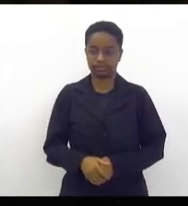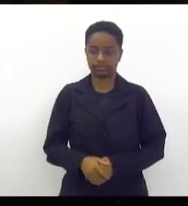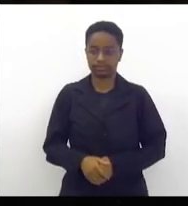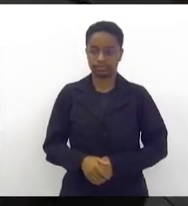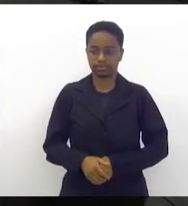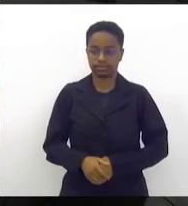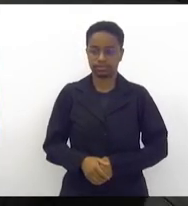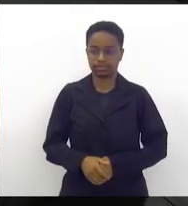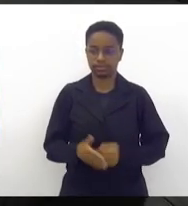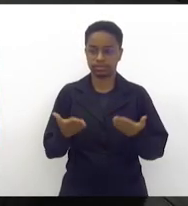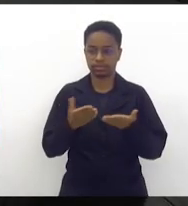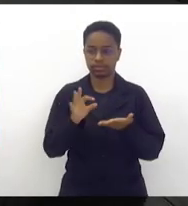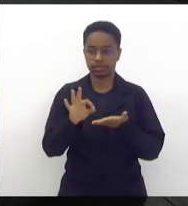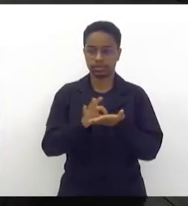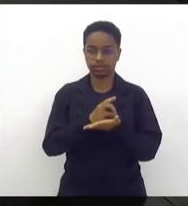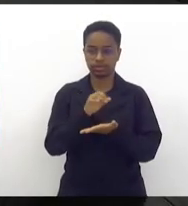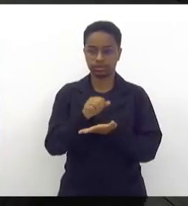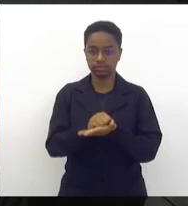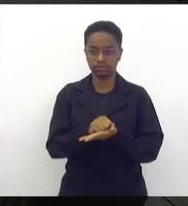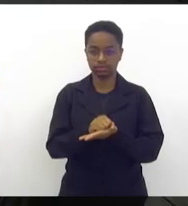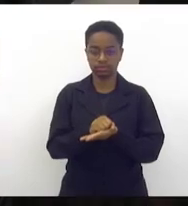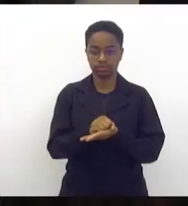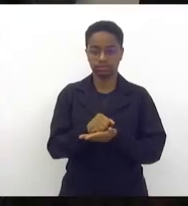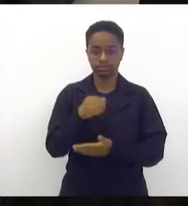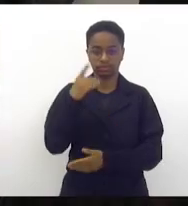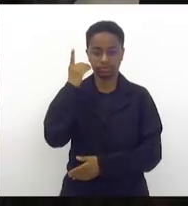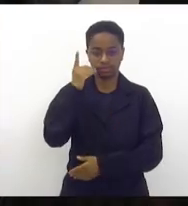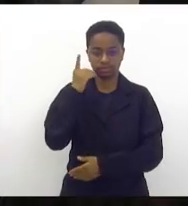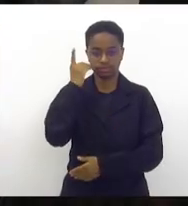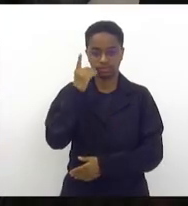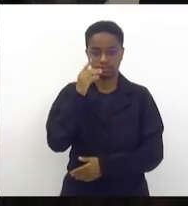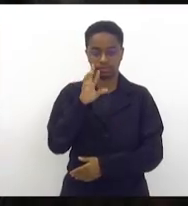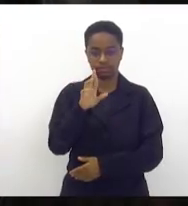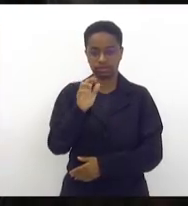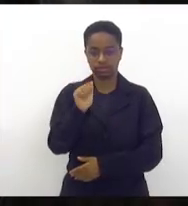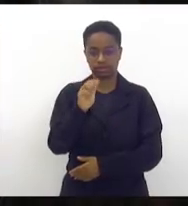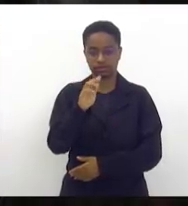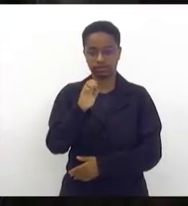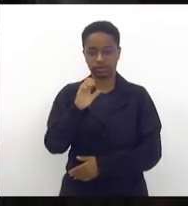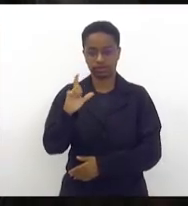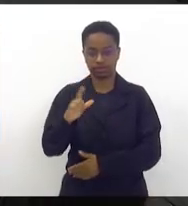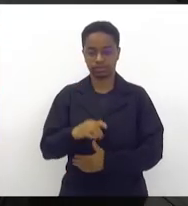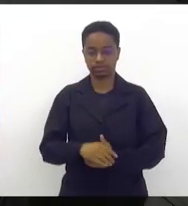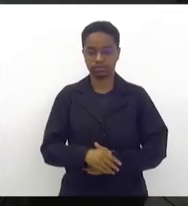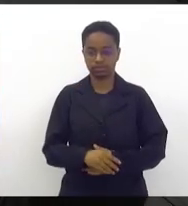O próximo orador escrito é o nobre deputado Rafael Nóbrega.